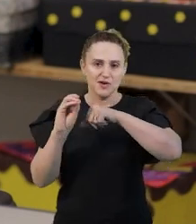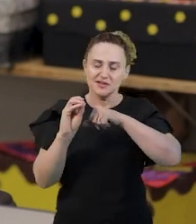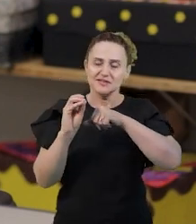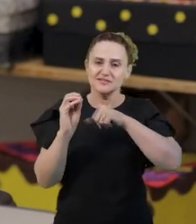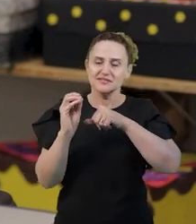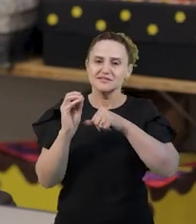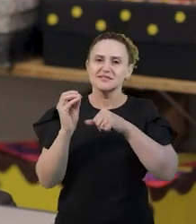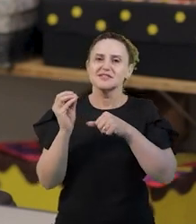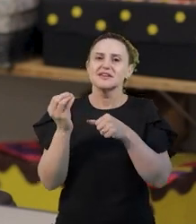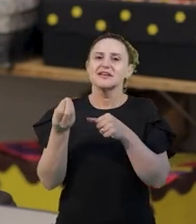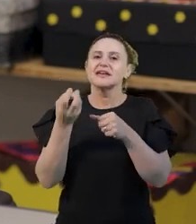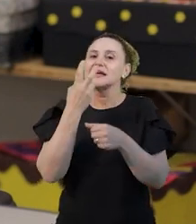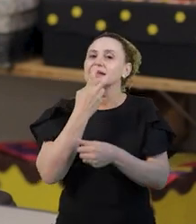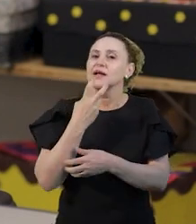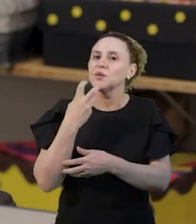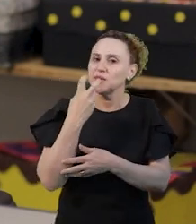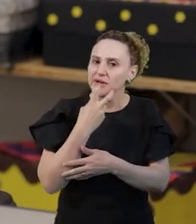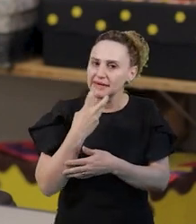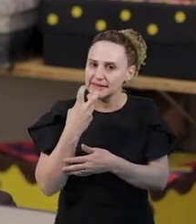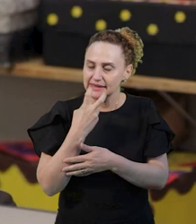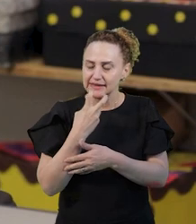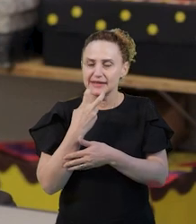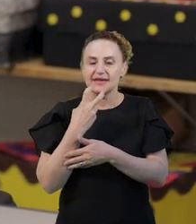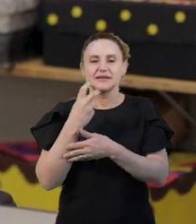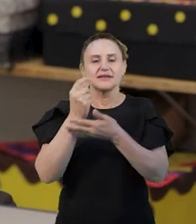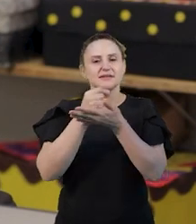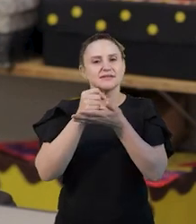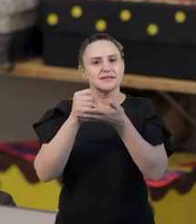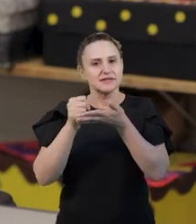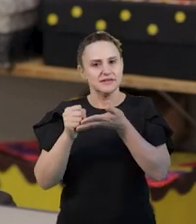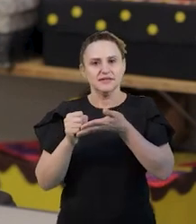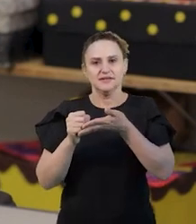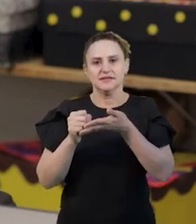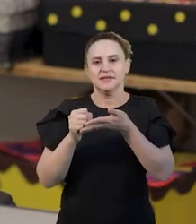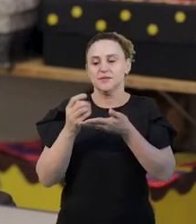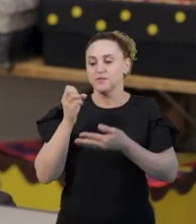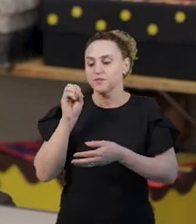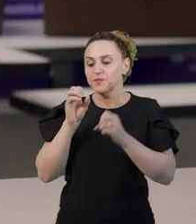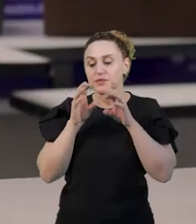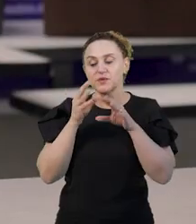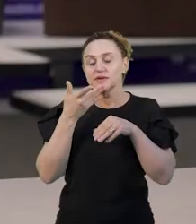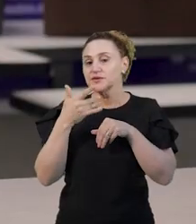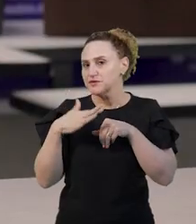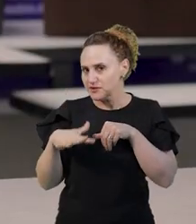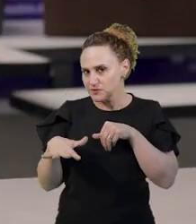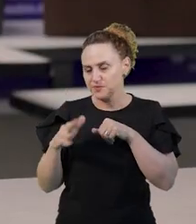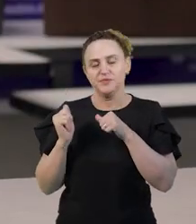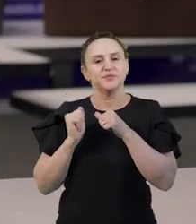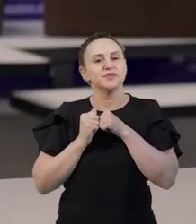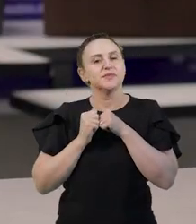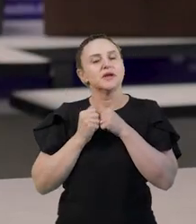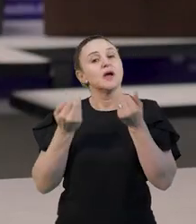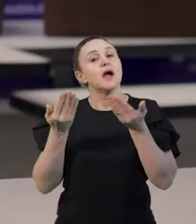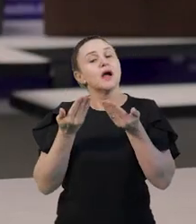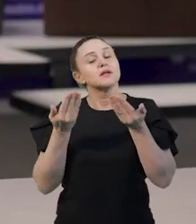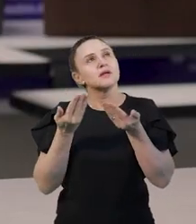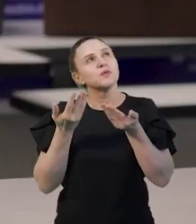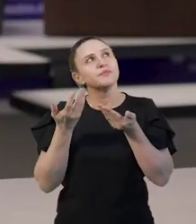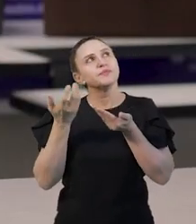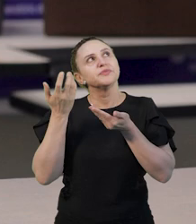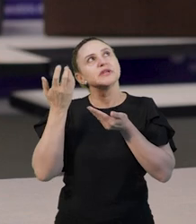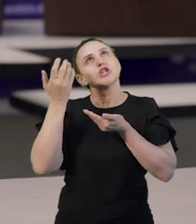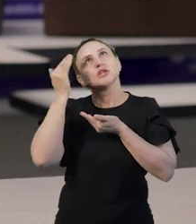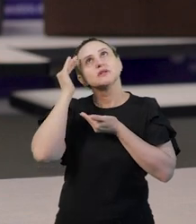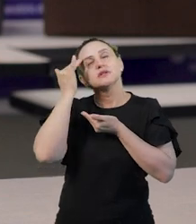à questão da oralidade e leitura escrita na etapa da educação infantil. Então nós entendemos a